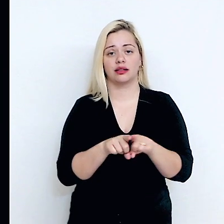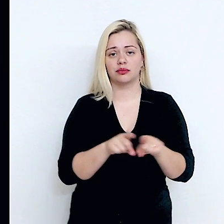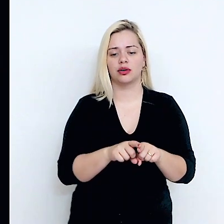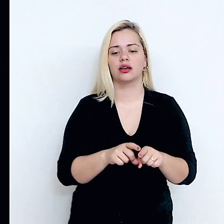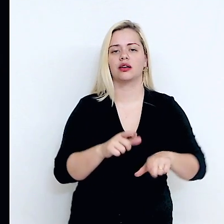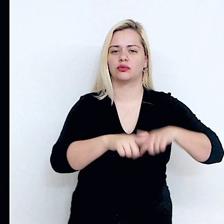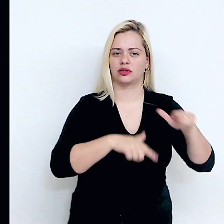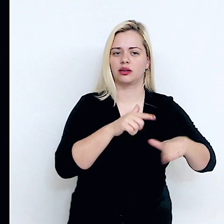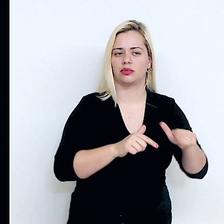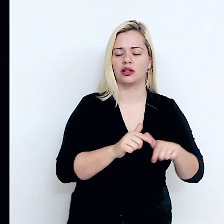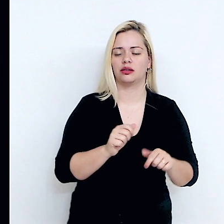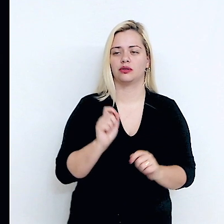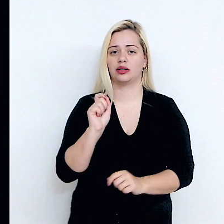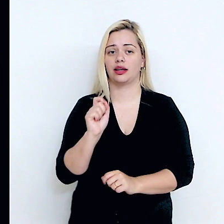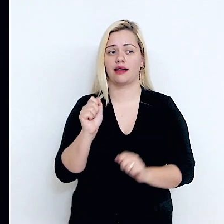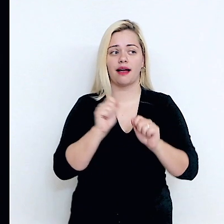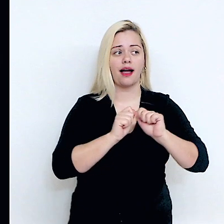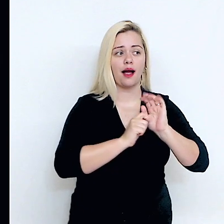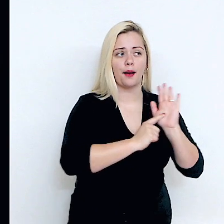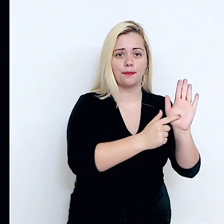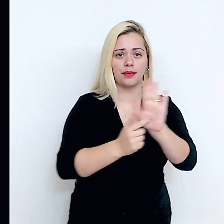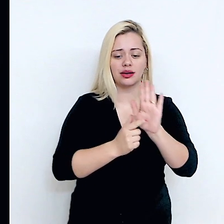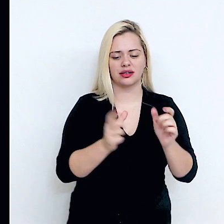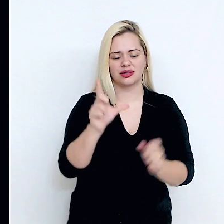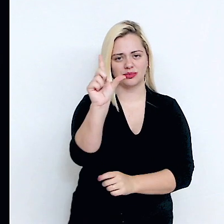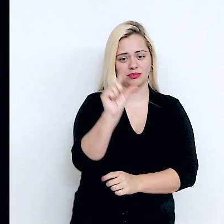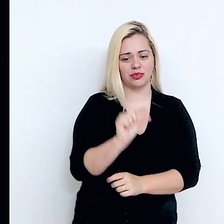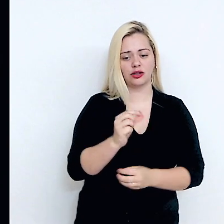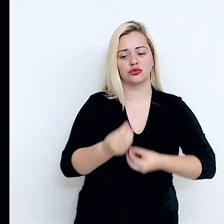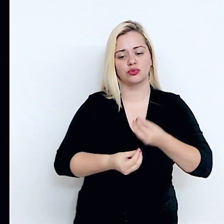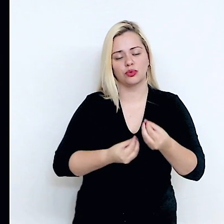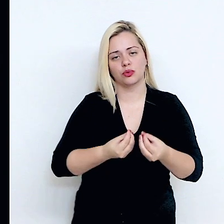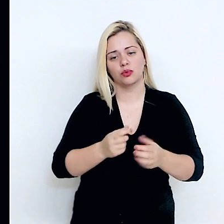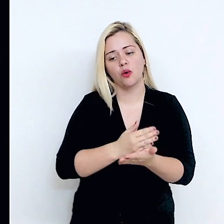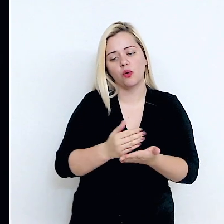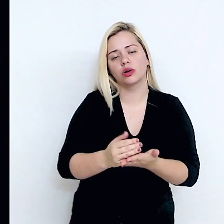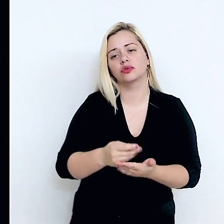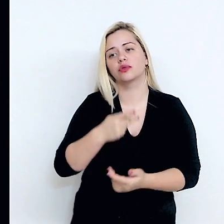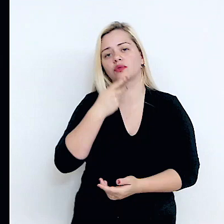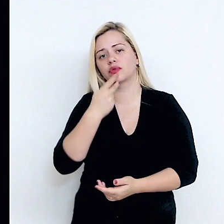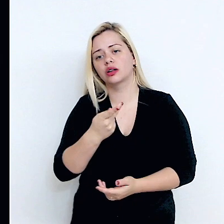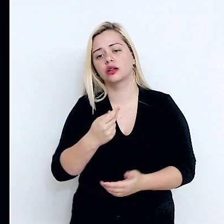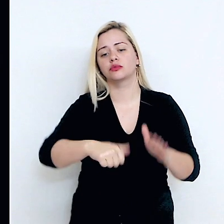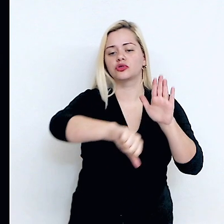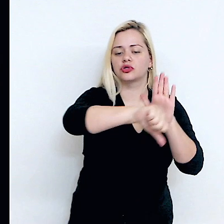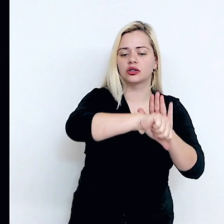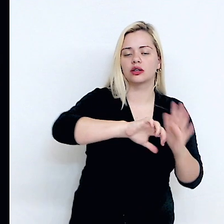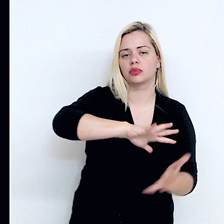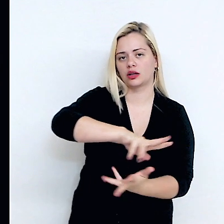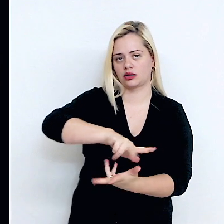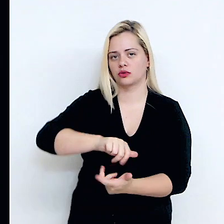que aparece menos quando falamos de crimes transnacionais, mas ele